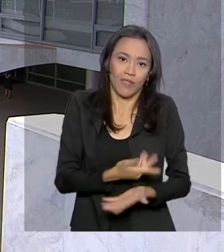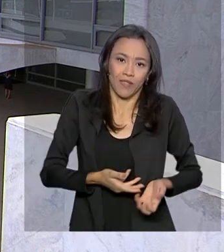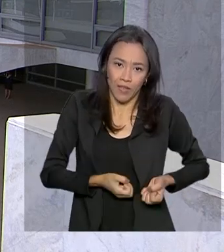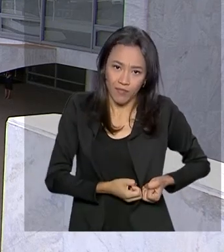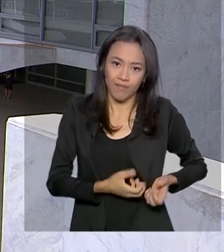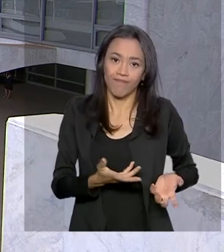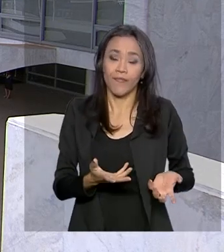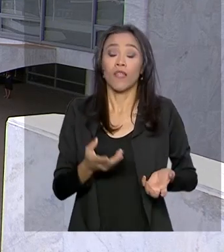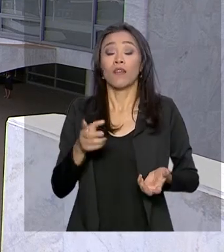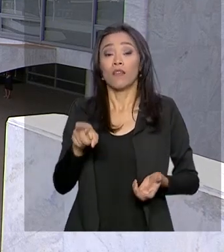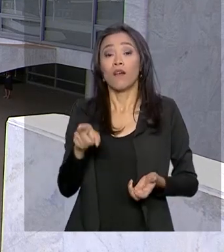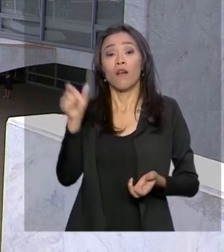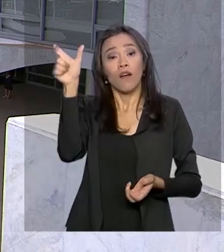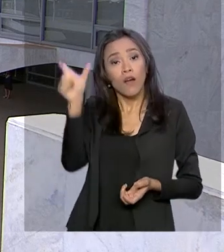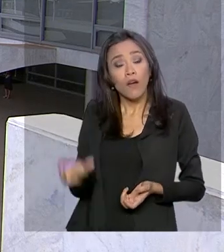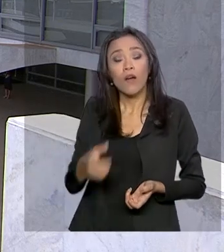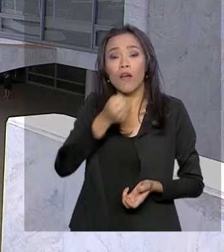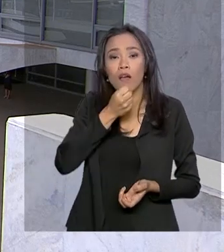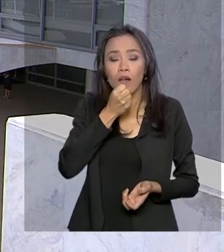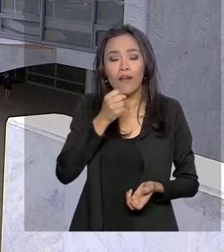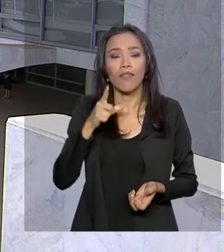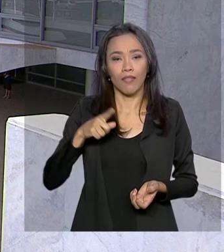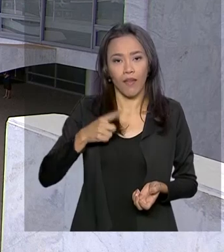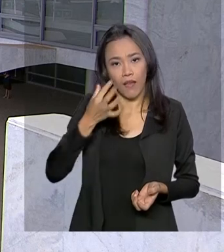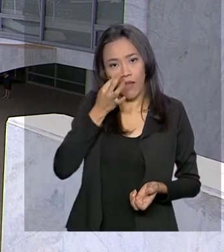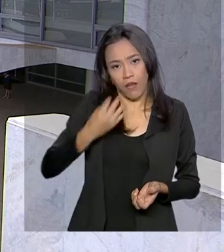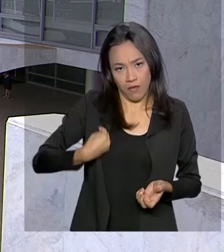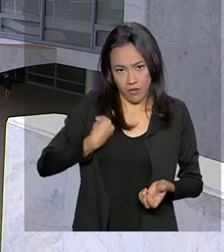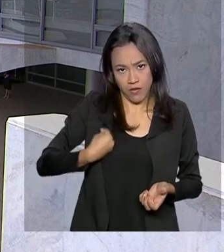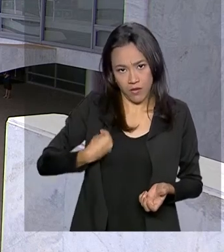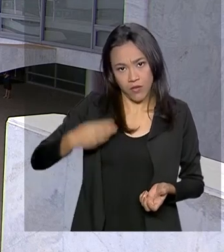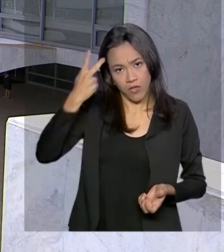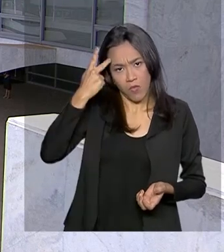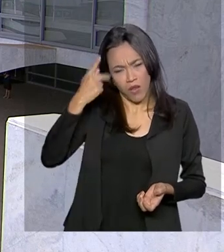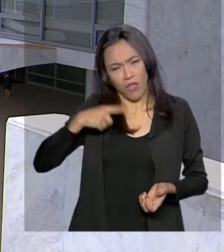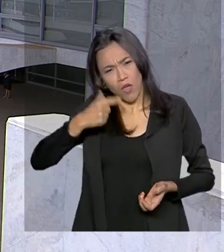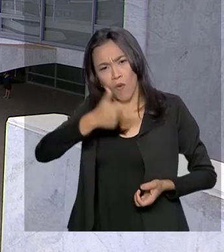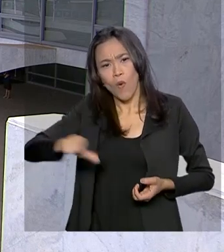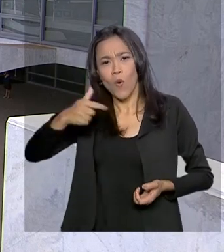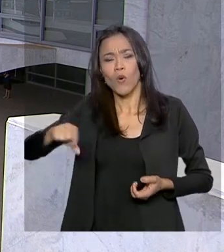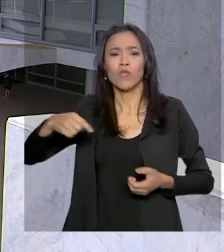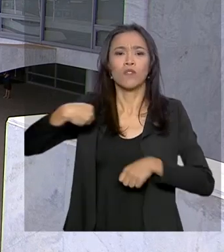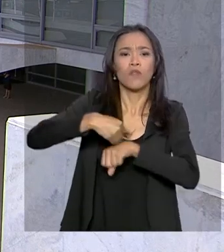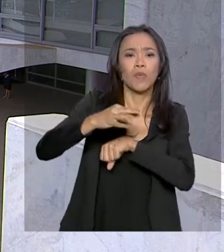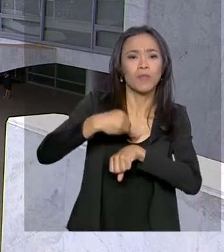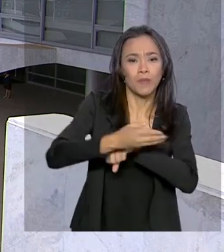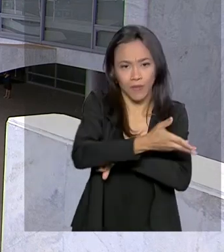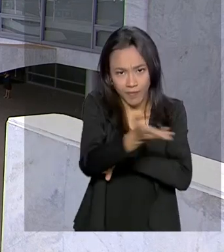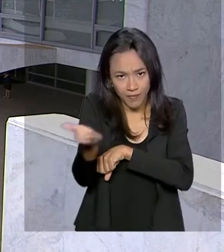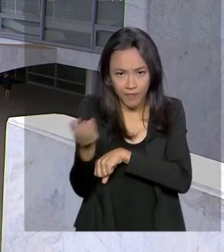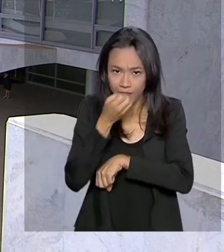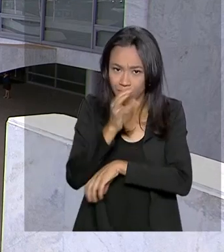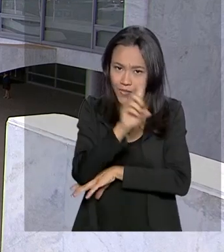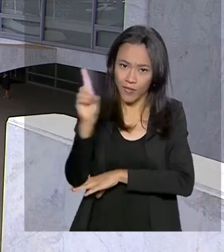últimos meses. O repórter Pablo Mundim está em São Paulo e tem outras informações. Pablo, bom dia para você.